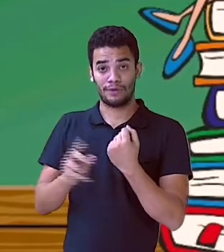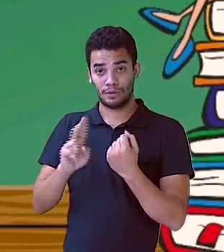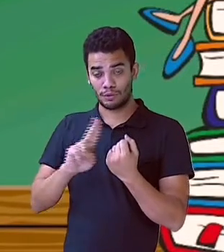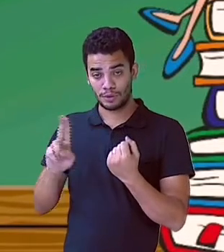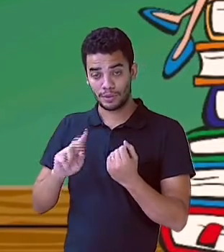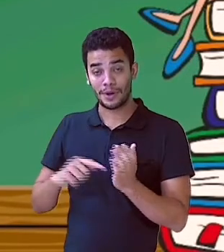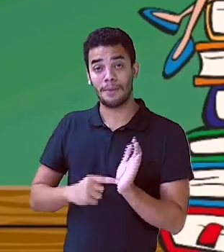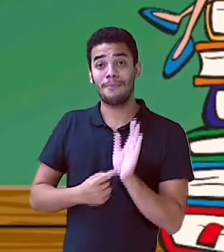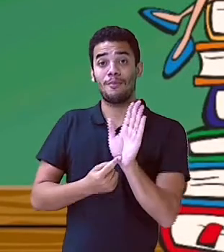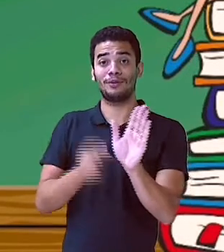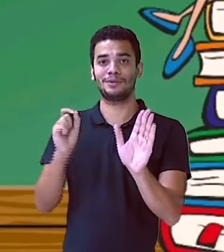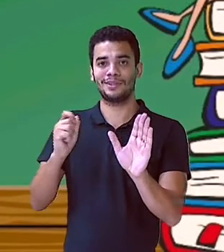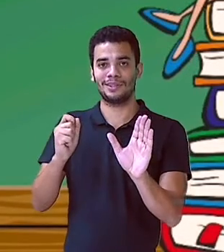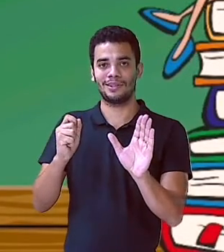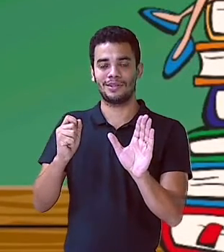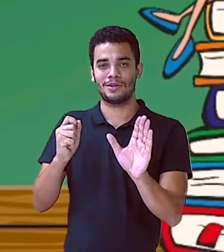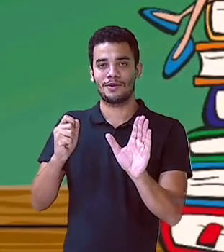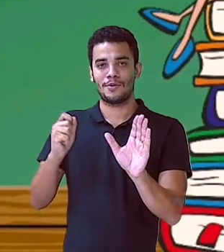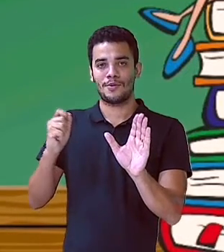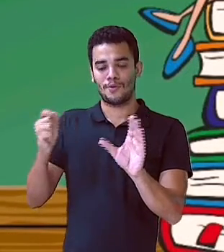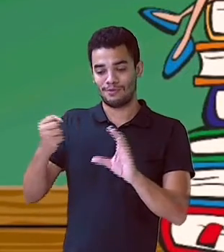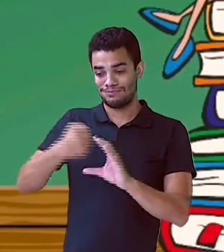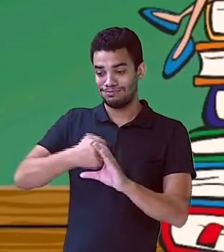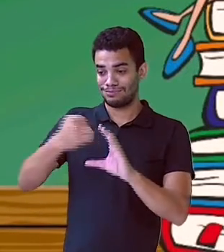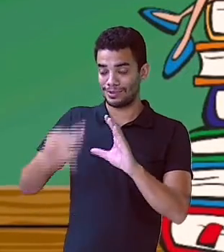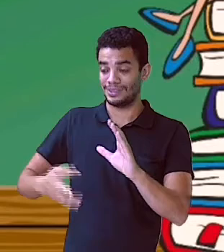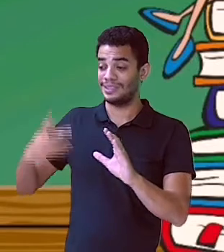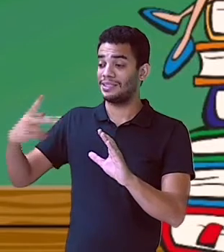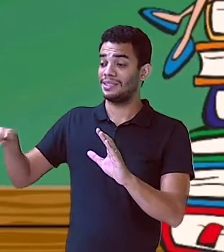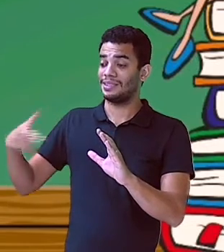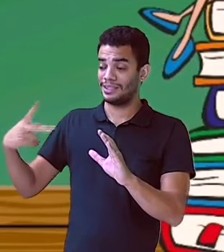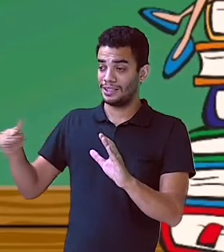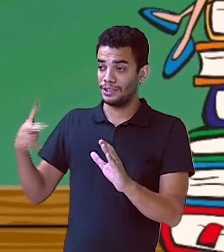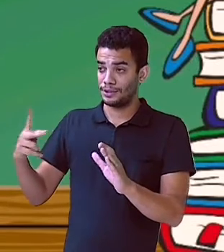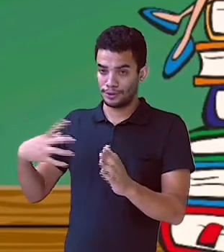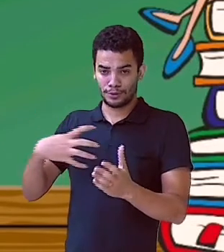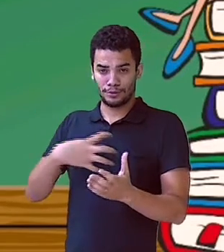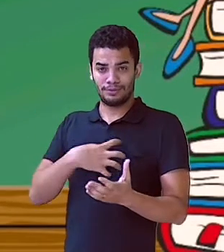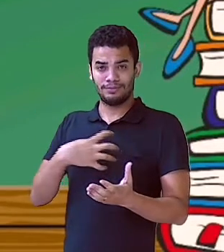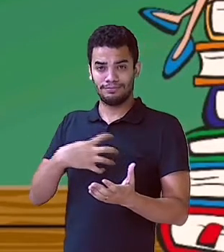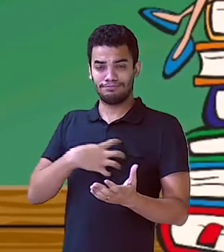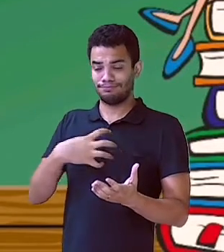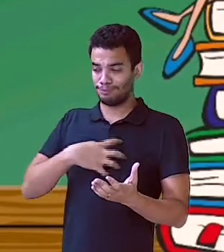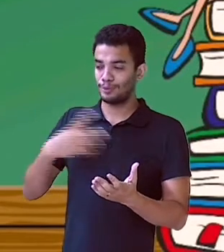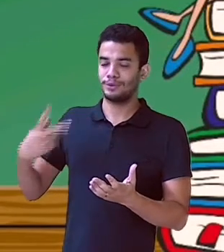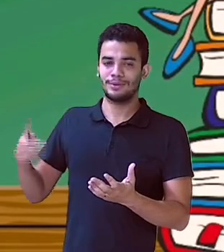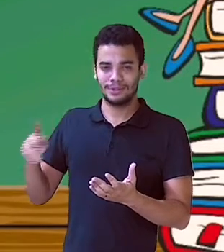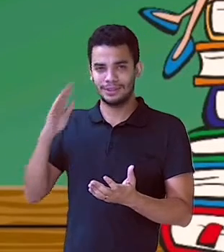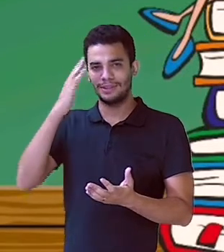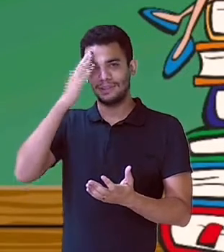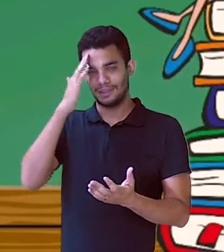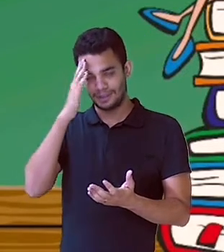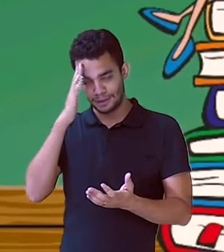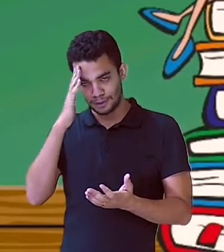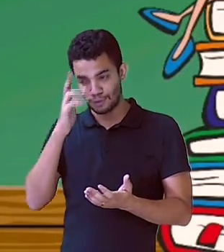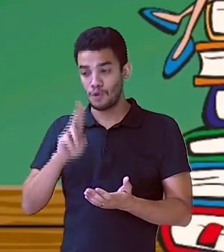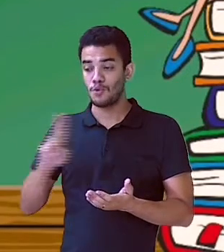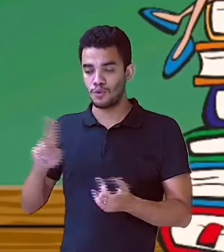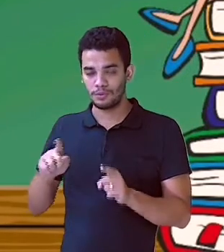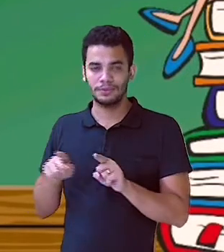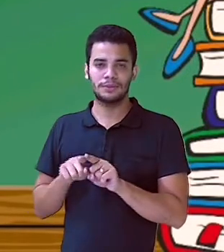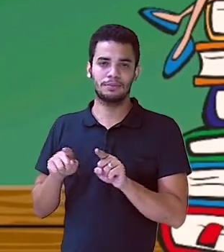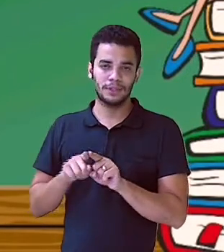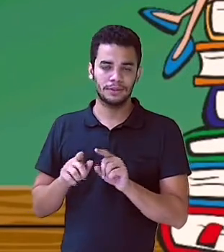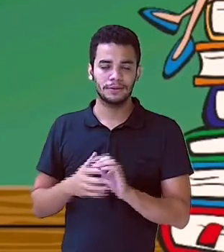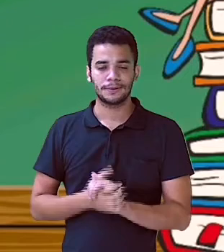qualidade. Então, dessa maneira, há sempre aí a presença do predicativo do sujeito ou o predicativo do